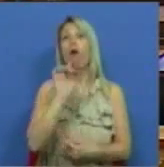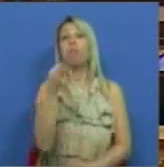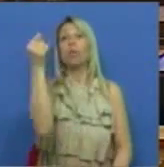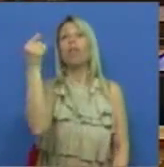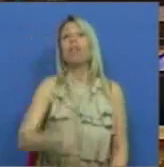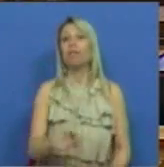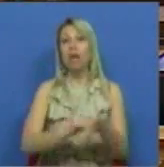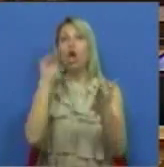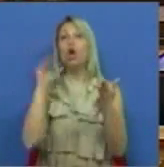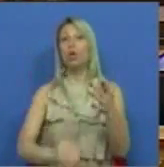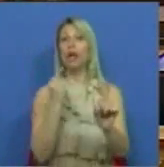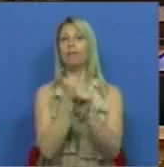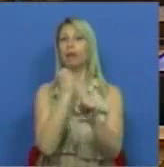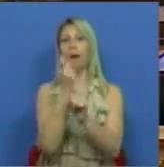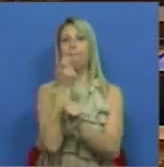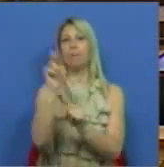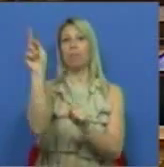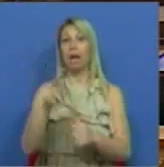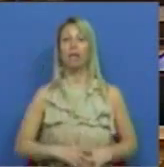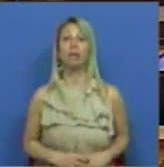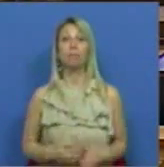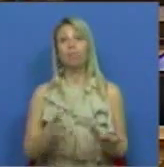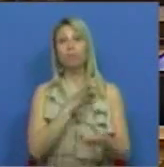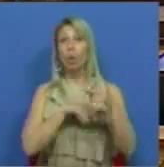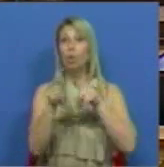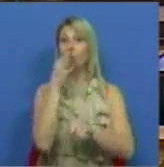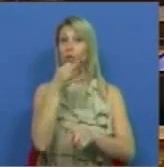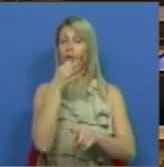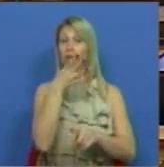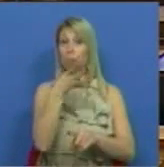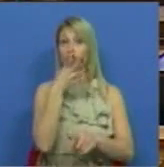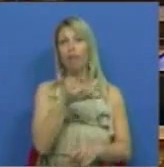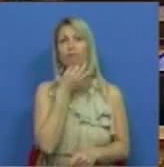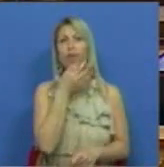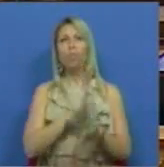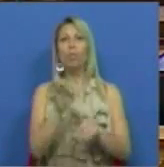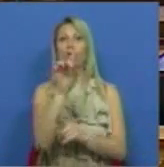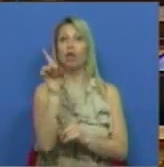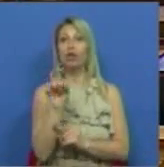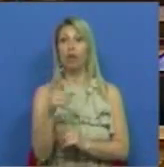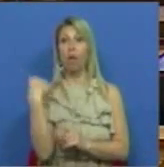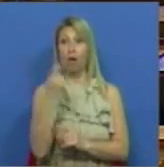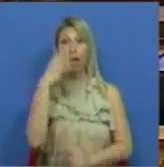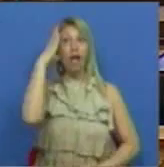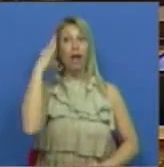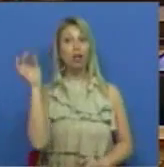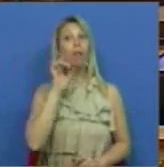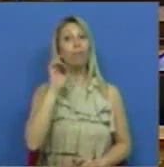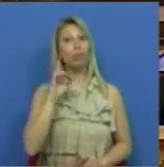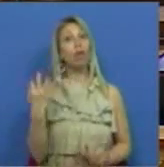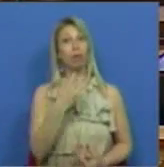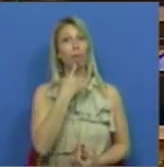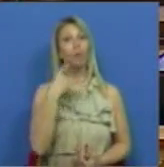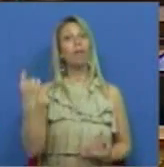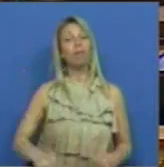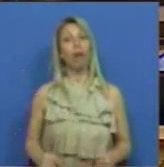ter um contrato de trabalho permanente. Sr. Deputado, levantou uma questão que achamos que é da maior importância